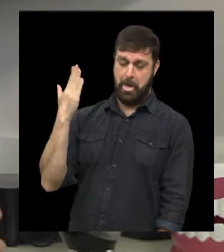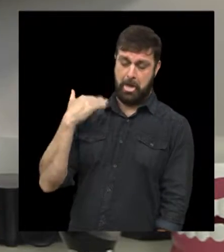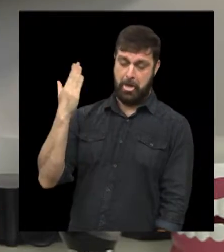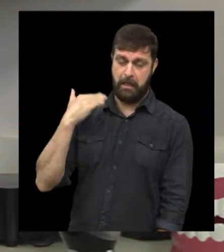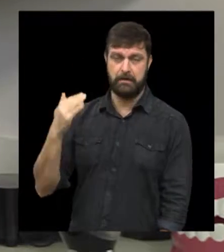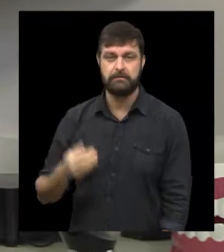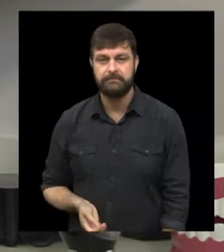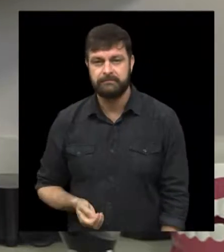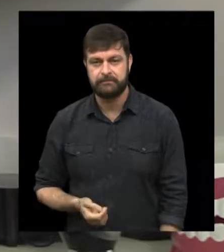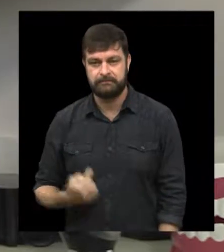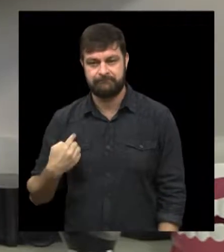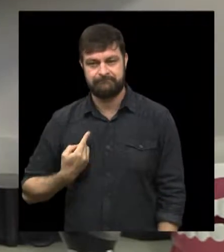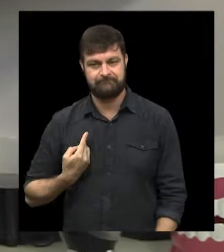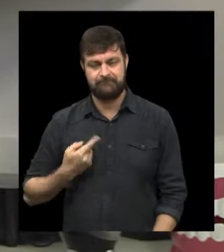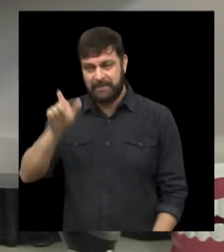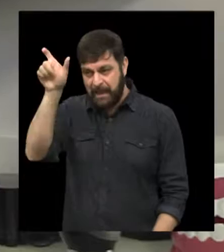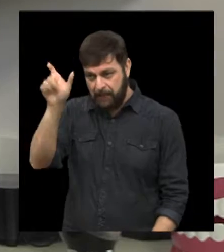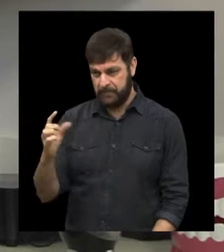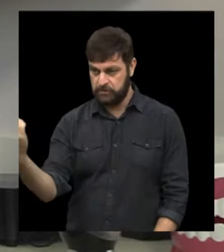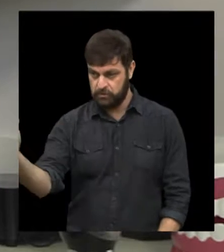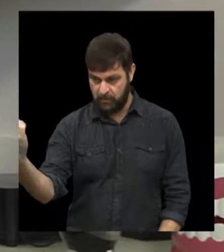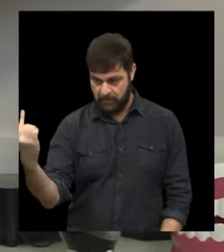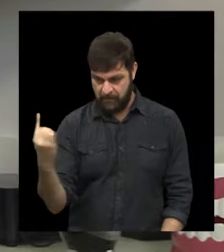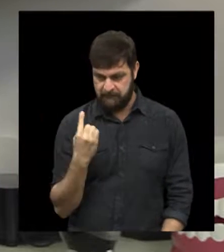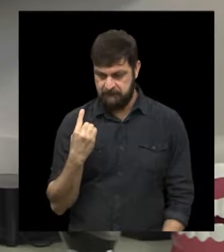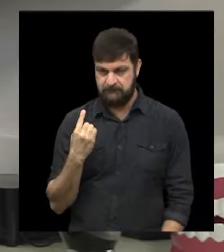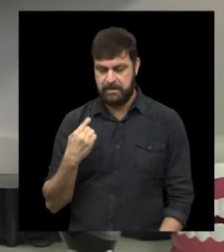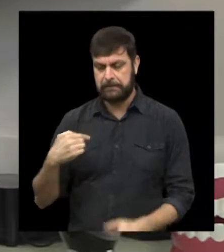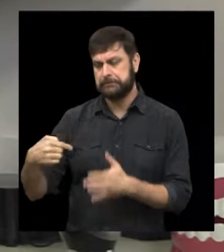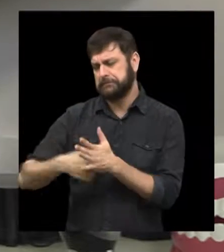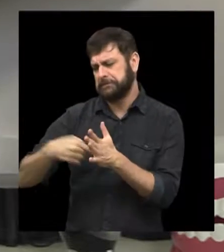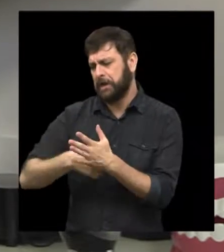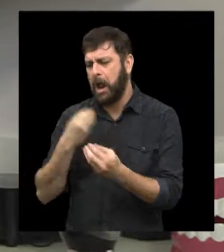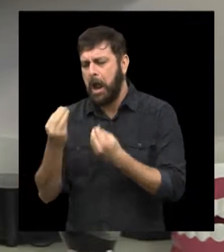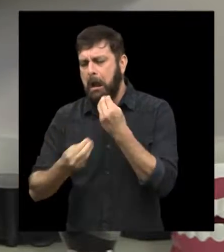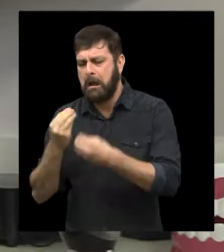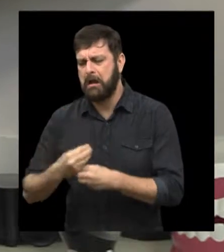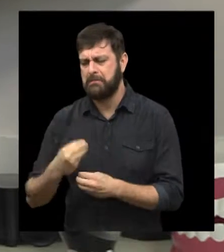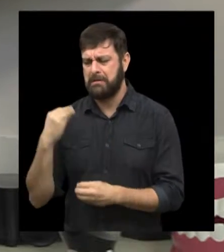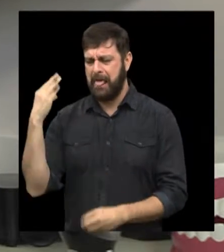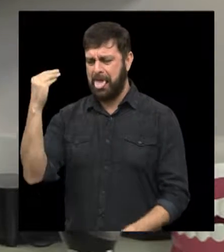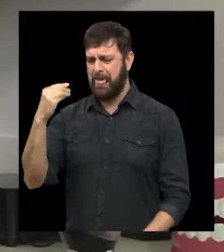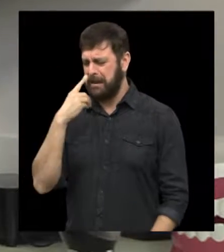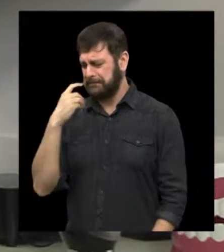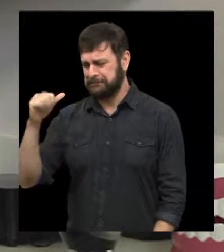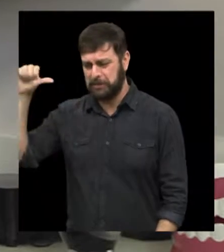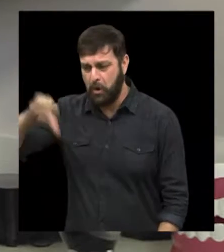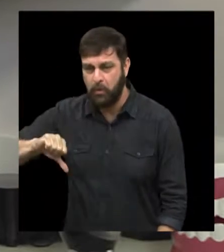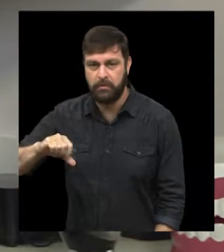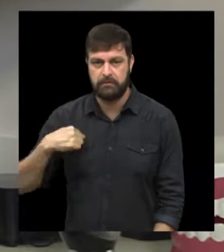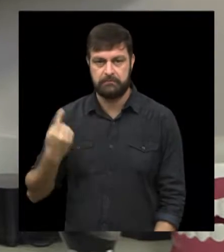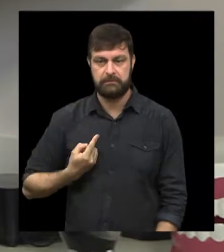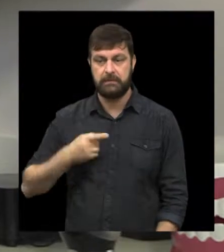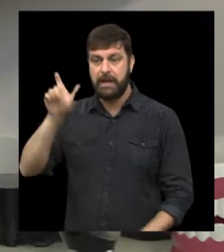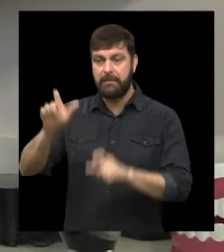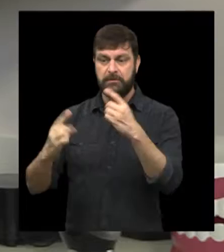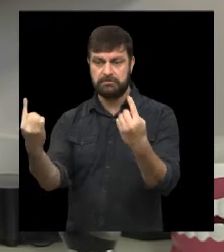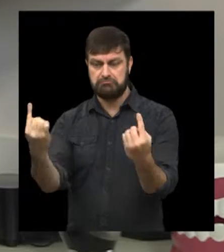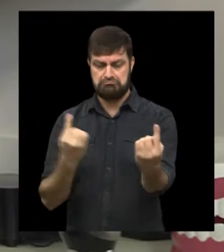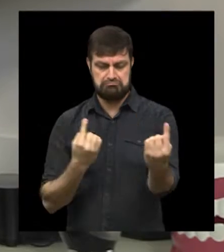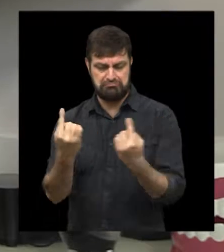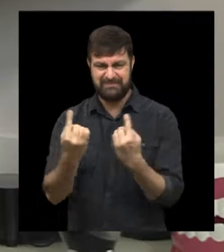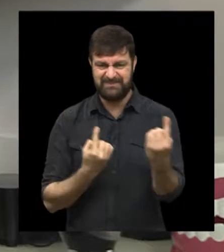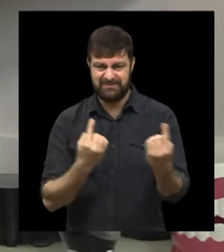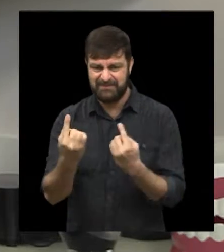por incrível que pareça, a pessoa vem aqui buscar o tratamento achando que tem que tratar o hábito apenas. A demanda de pacientes com mau